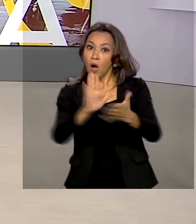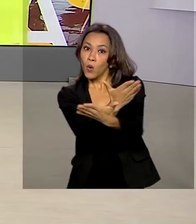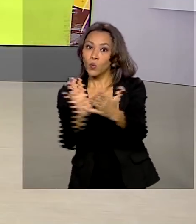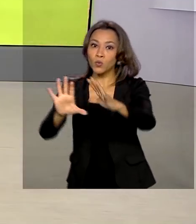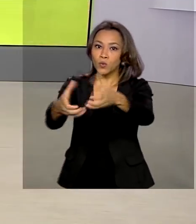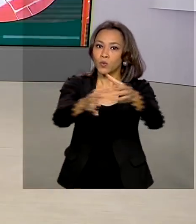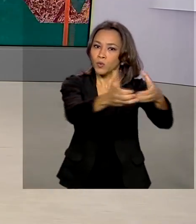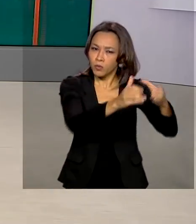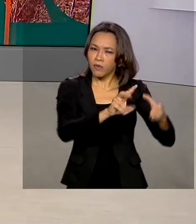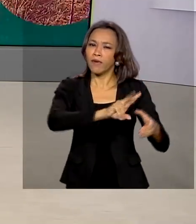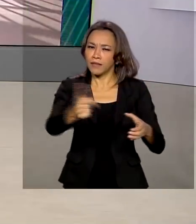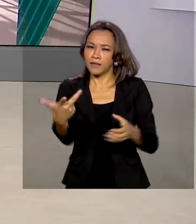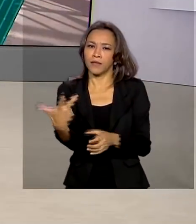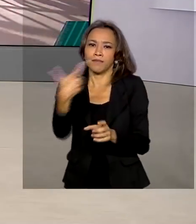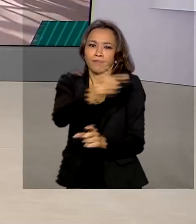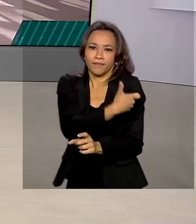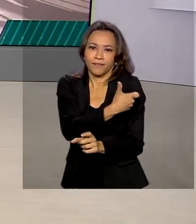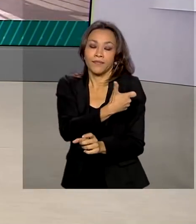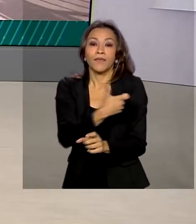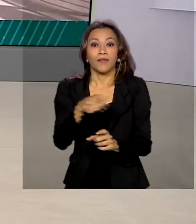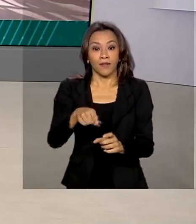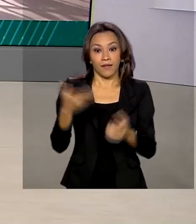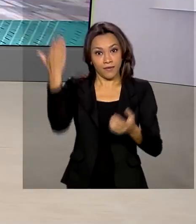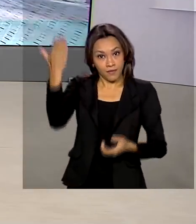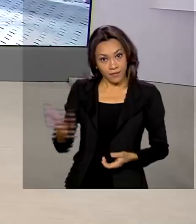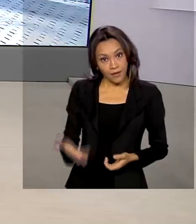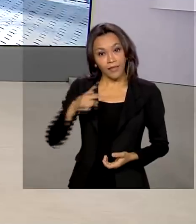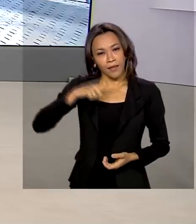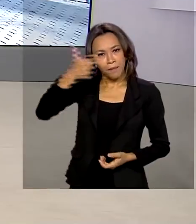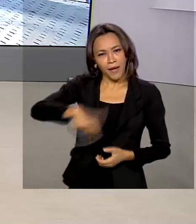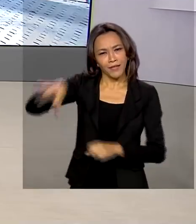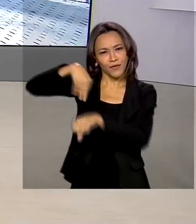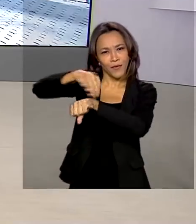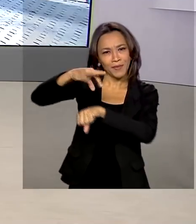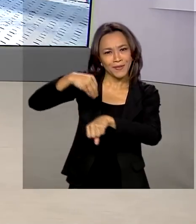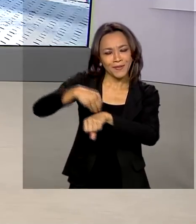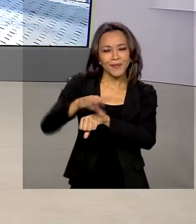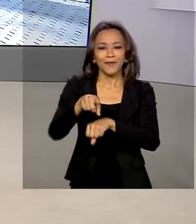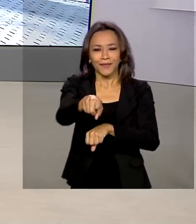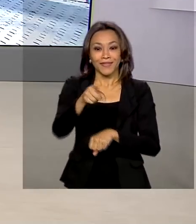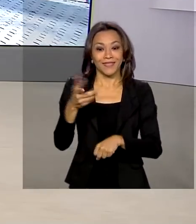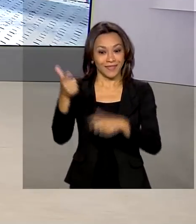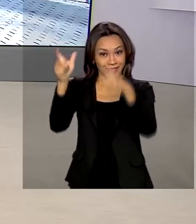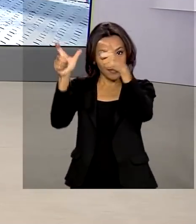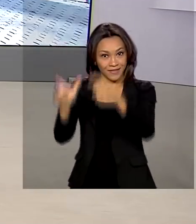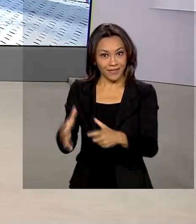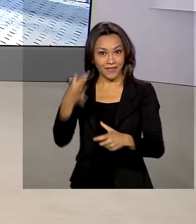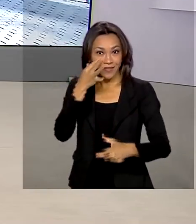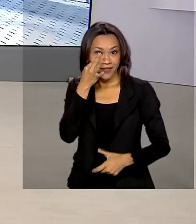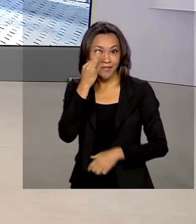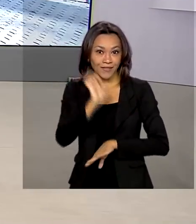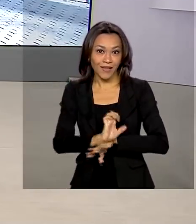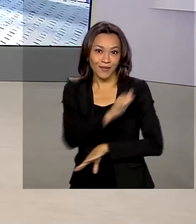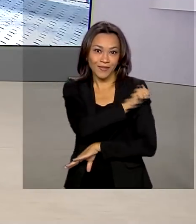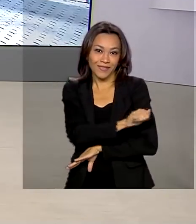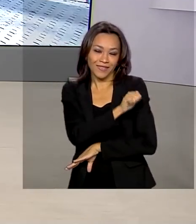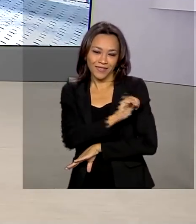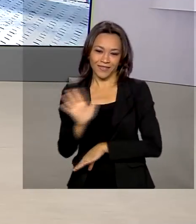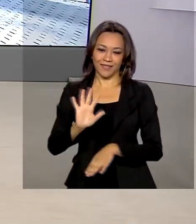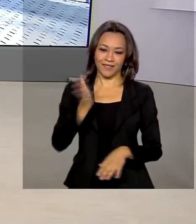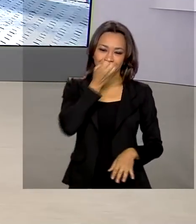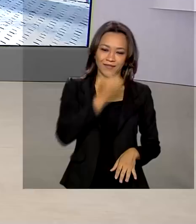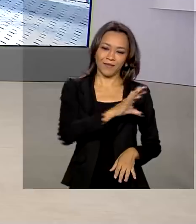serão imunizados. A repórter Alessandra Lago tem mais informações ao vivo para a gente, direto do Rio de Janeiro. Oi, Alessandra, bom dia!